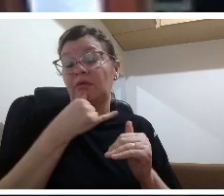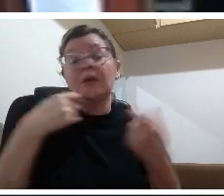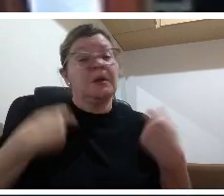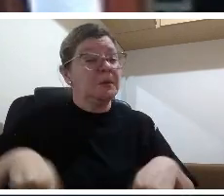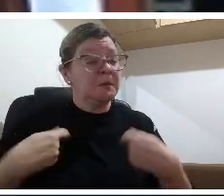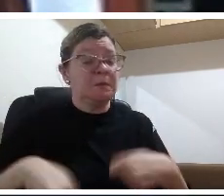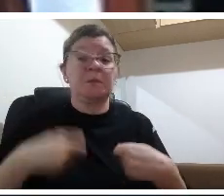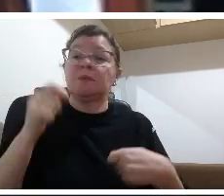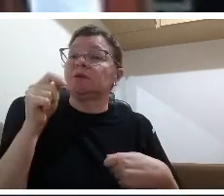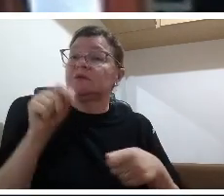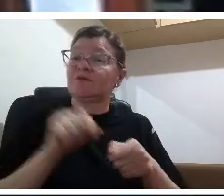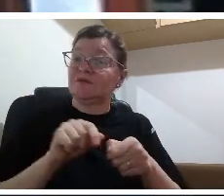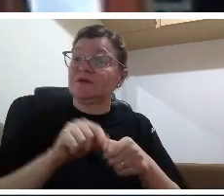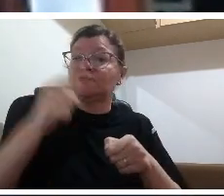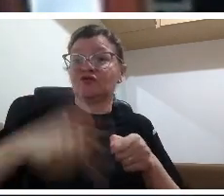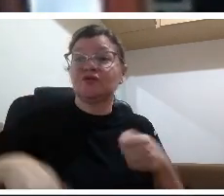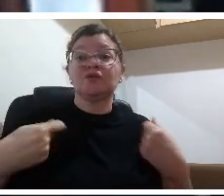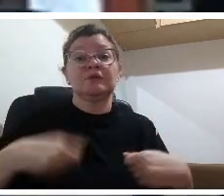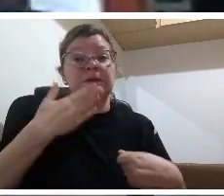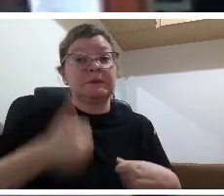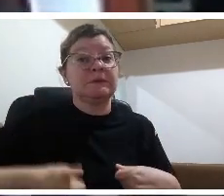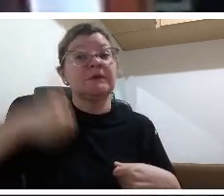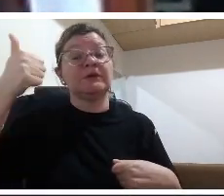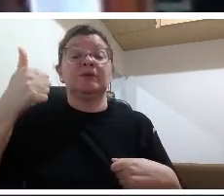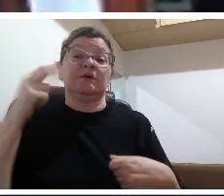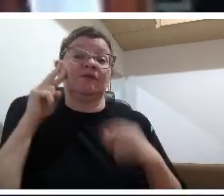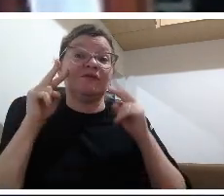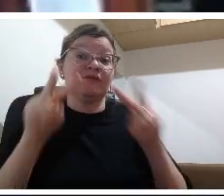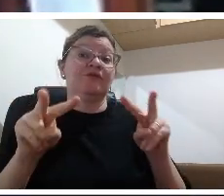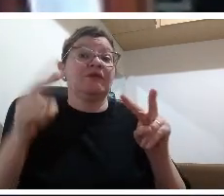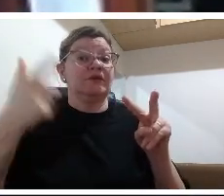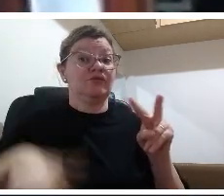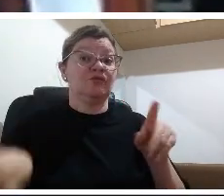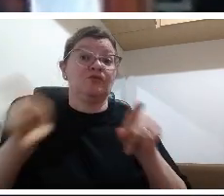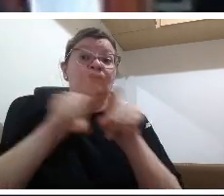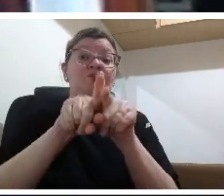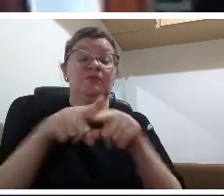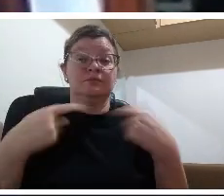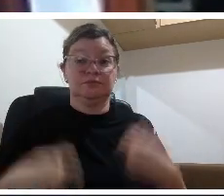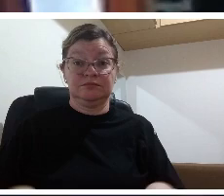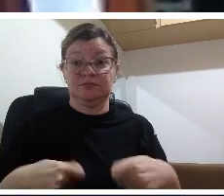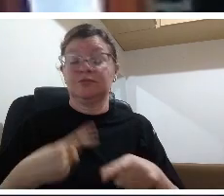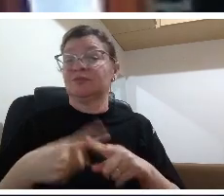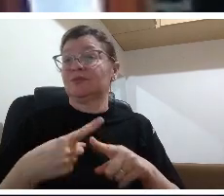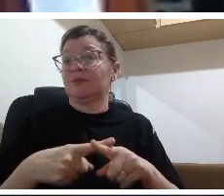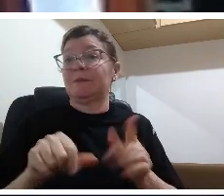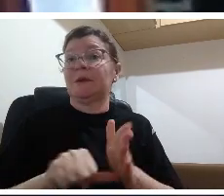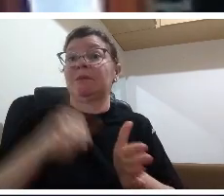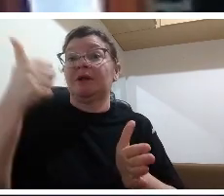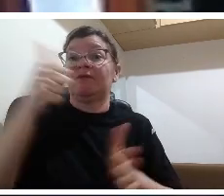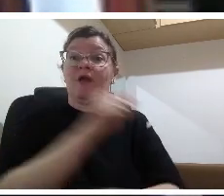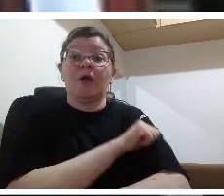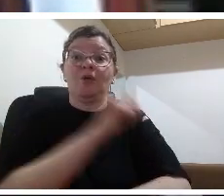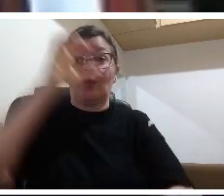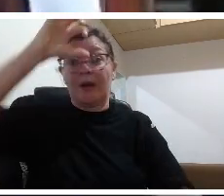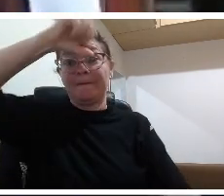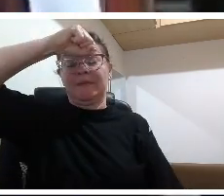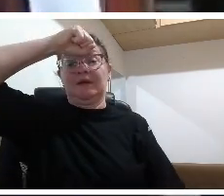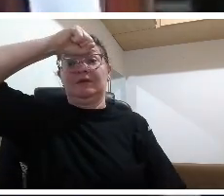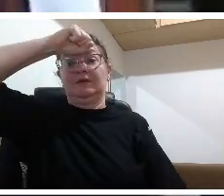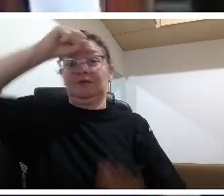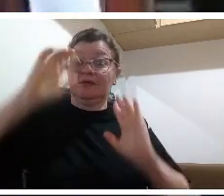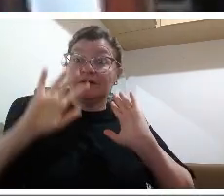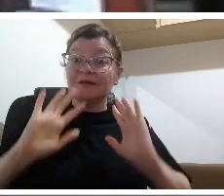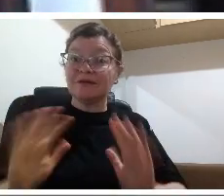que maravilha então a didática morreria porque a palavra didática pela sua etimologia significa dizer duas